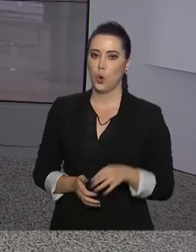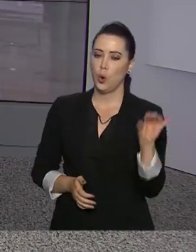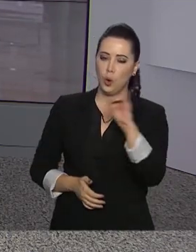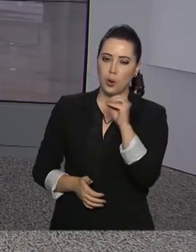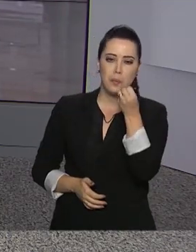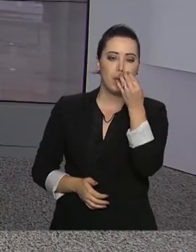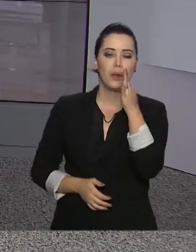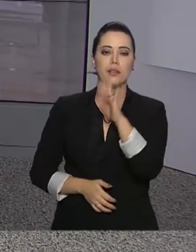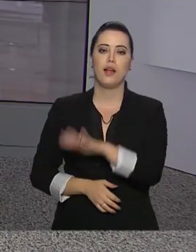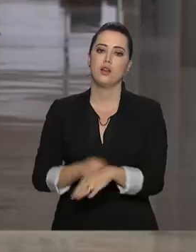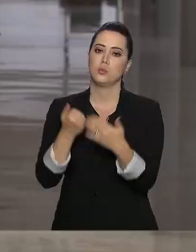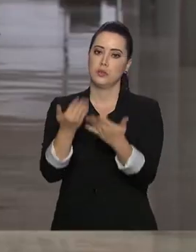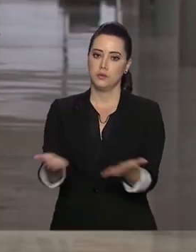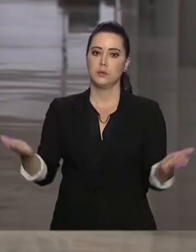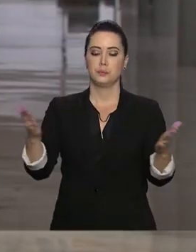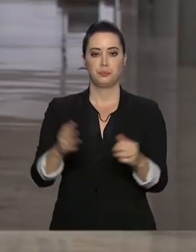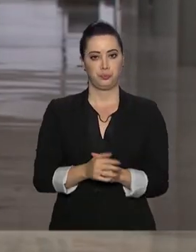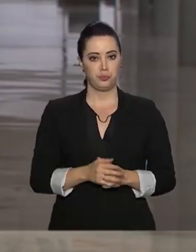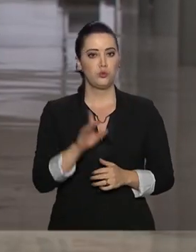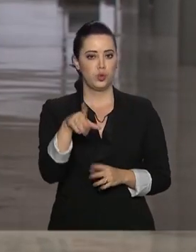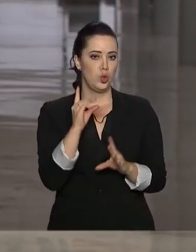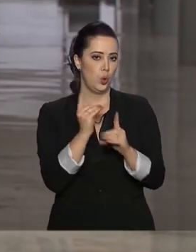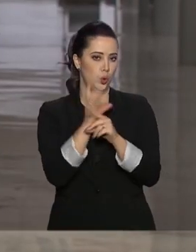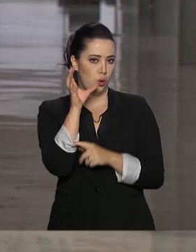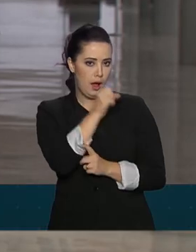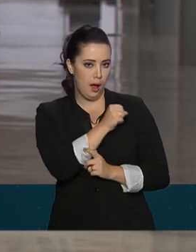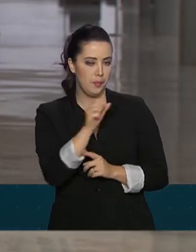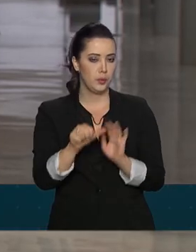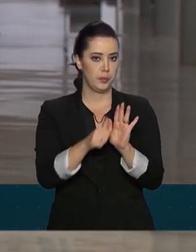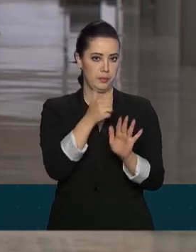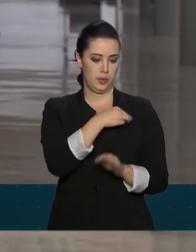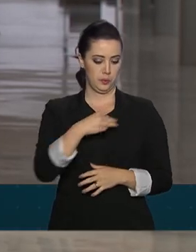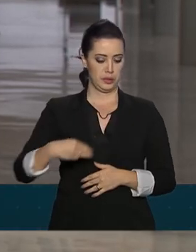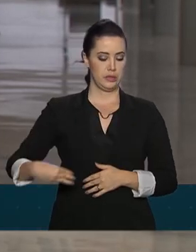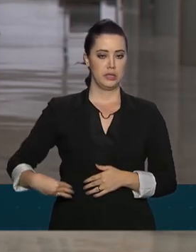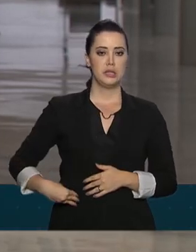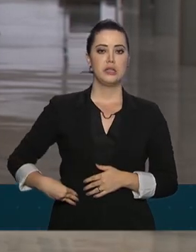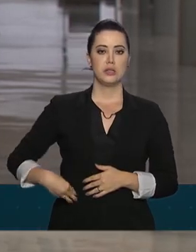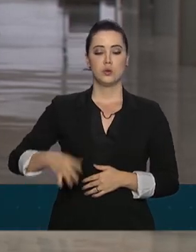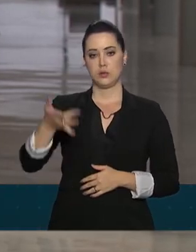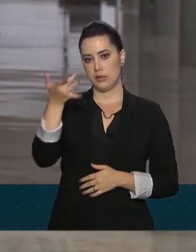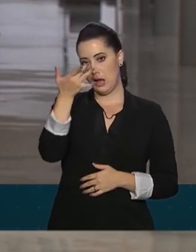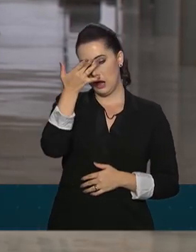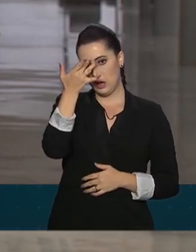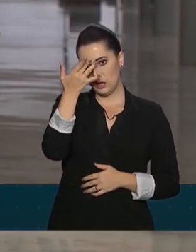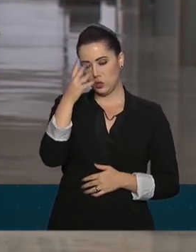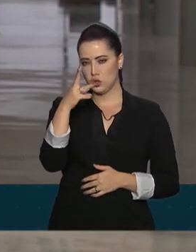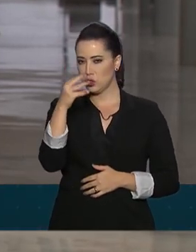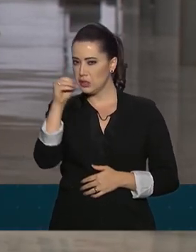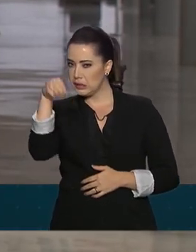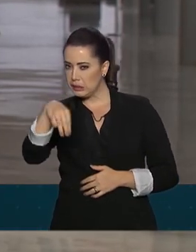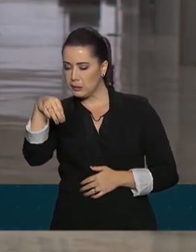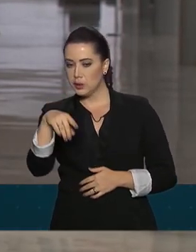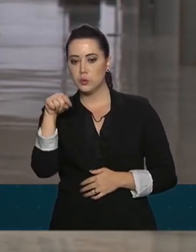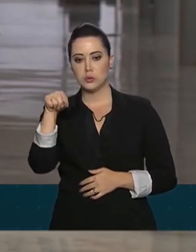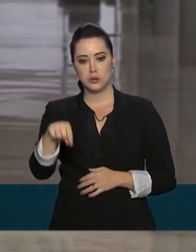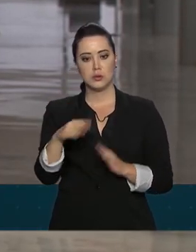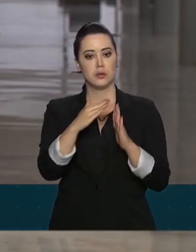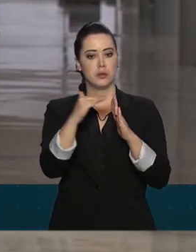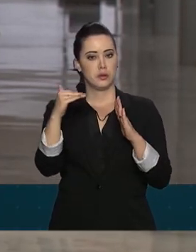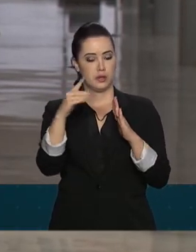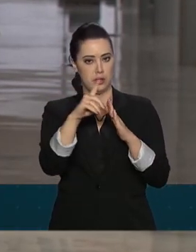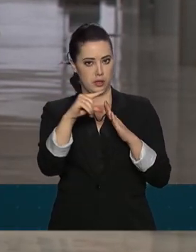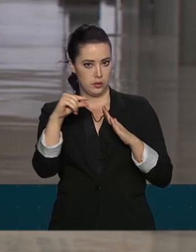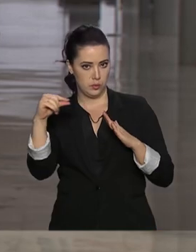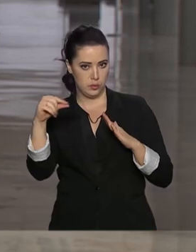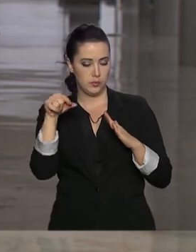boa tarde a você e a todos. Olha, foi um encontro rápido. O primeiro-ministro da Índia, Narendra Modi, passou menos de 30 minutos aqui no Planalto com o presidente